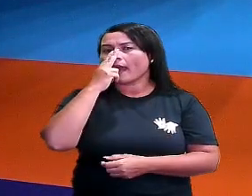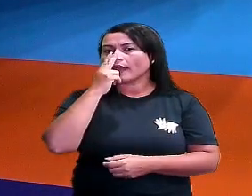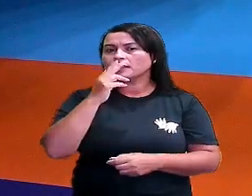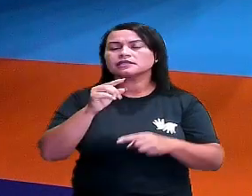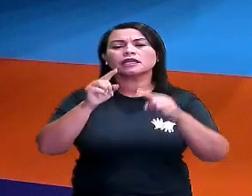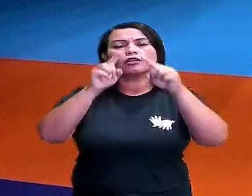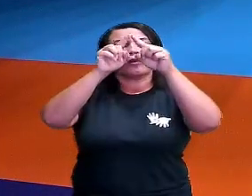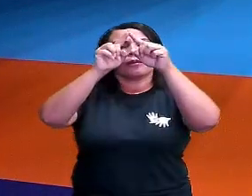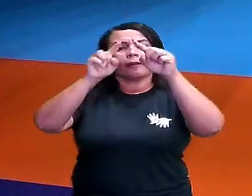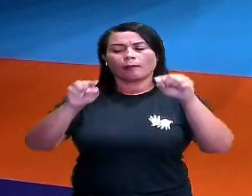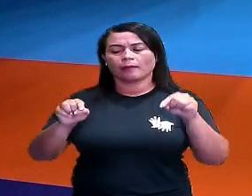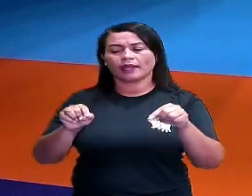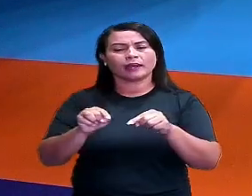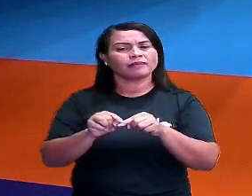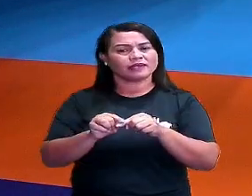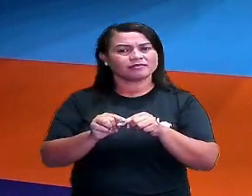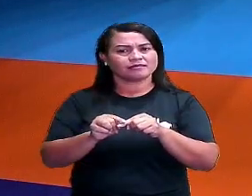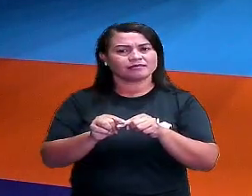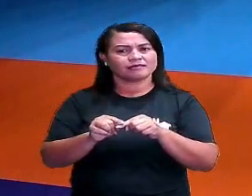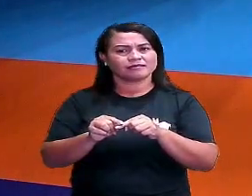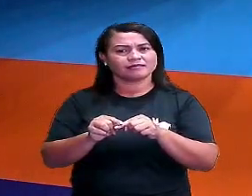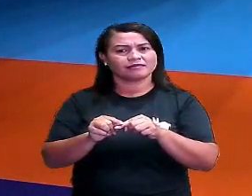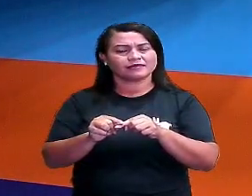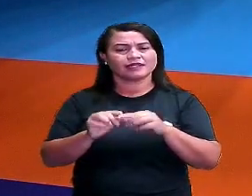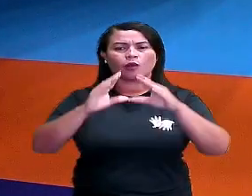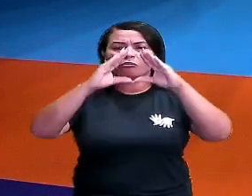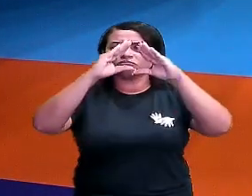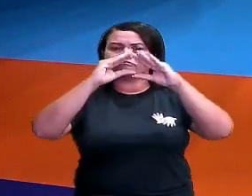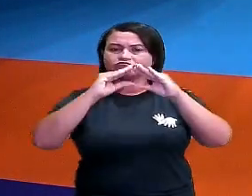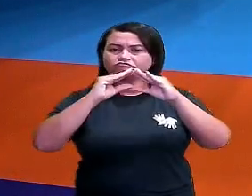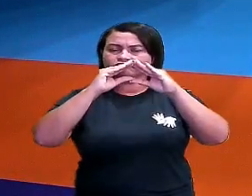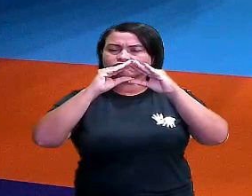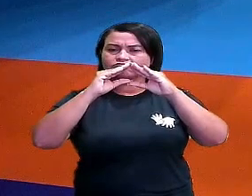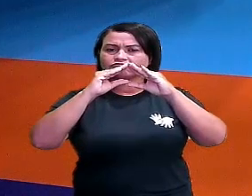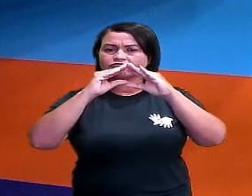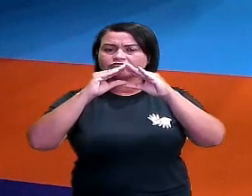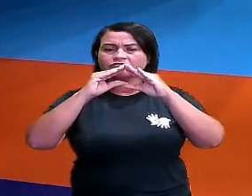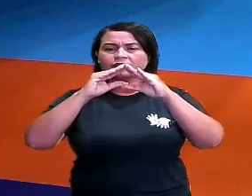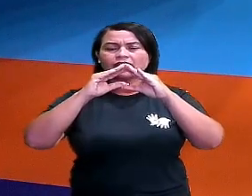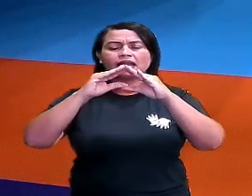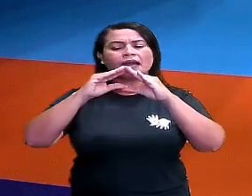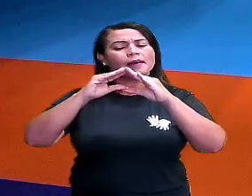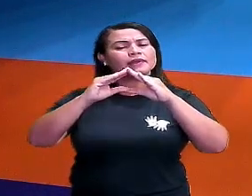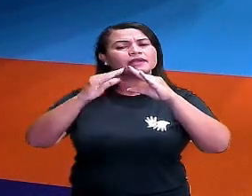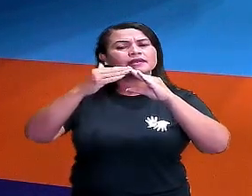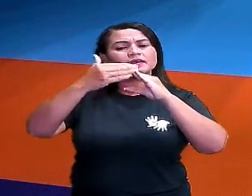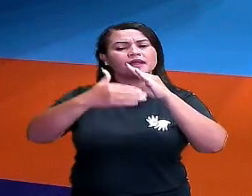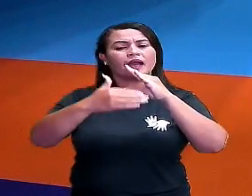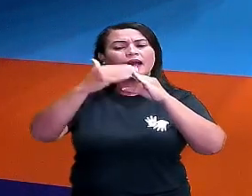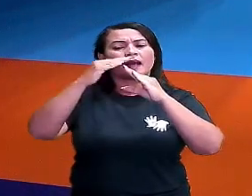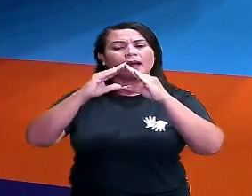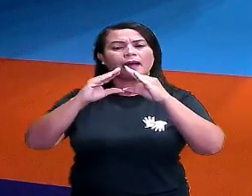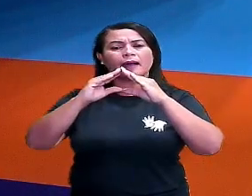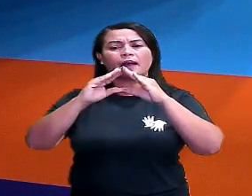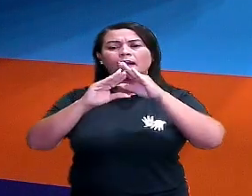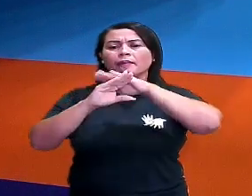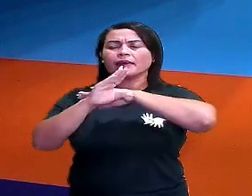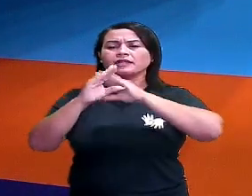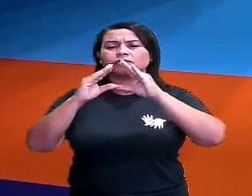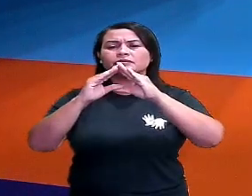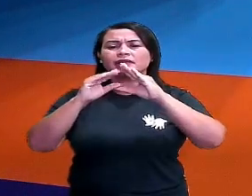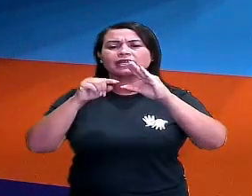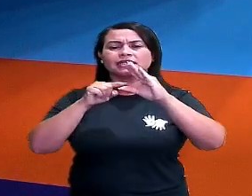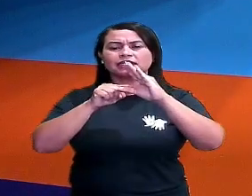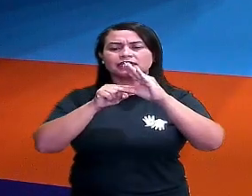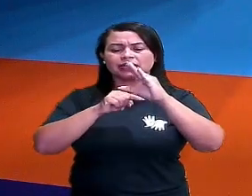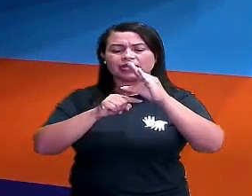uma pirâmide. Então, a base, né, pra ser quadrada, né, de uma pirâmide,